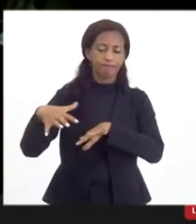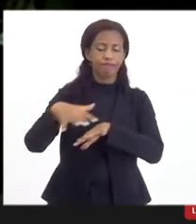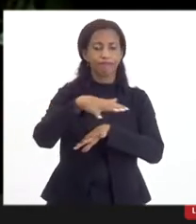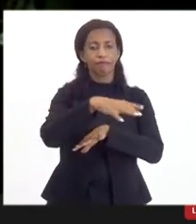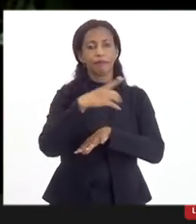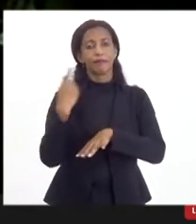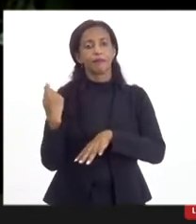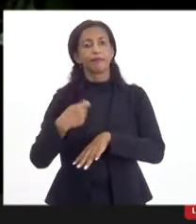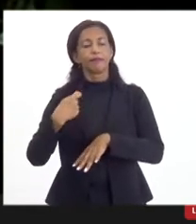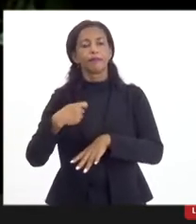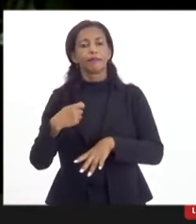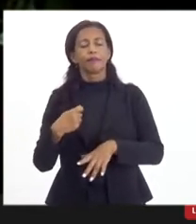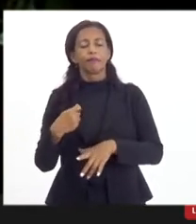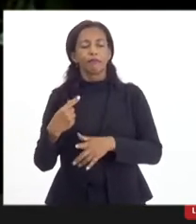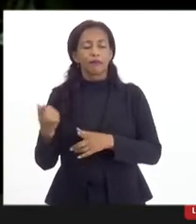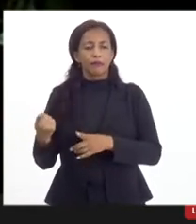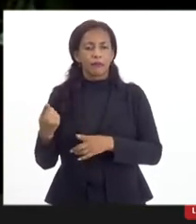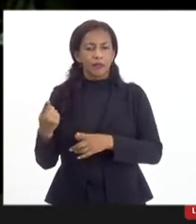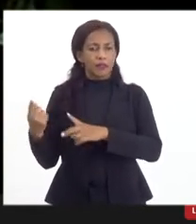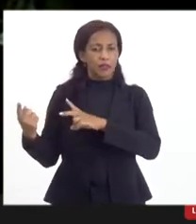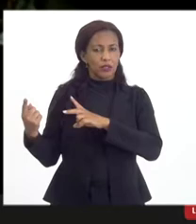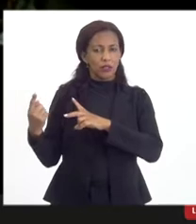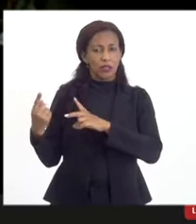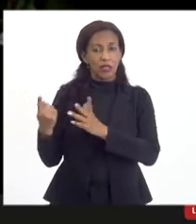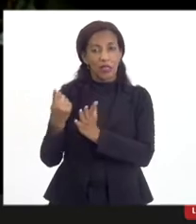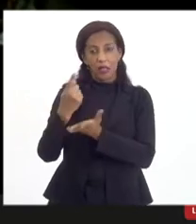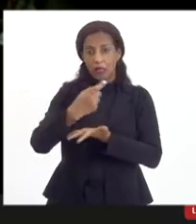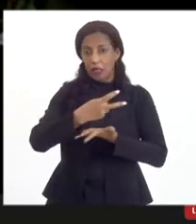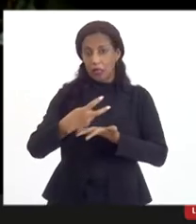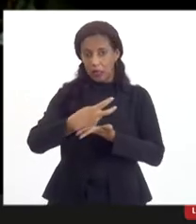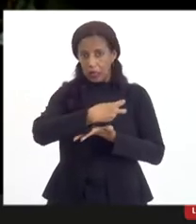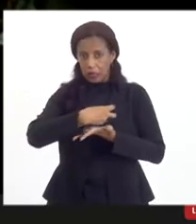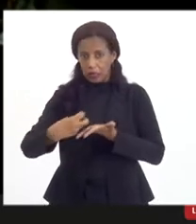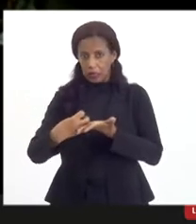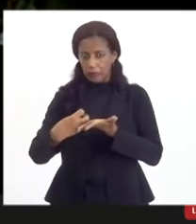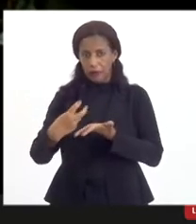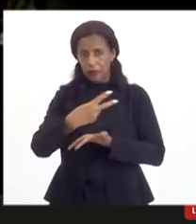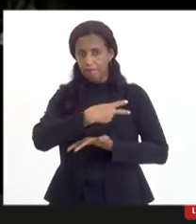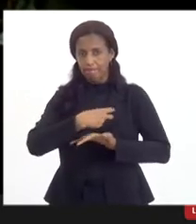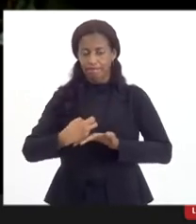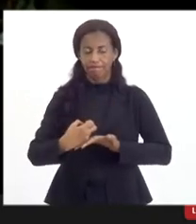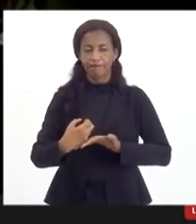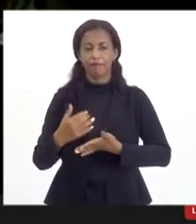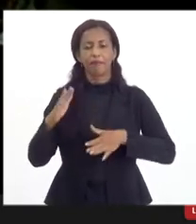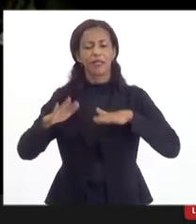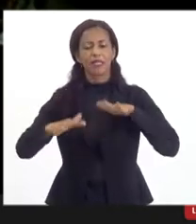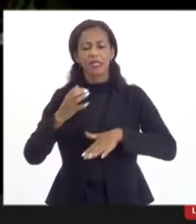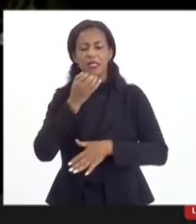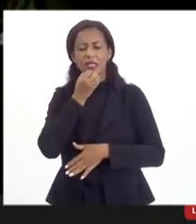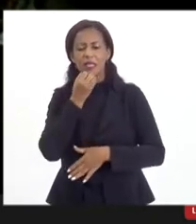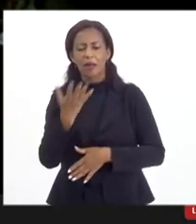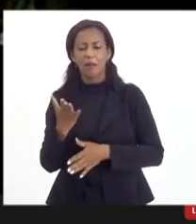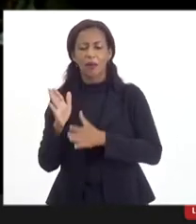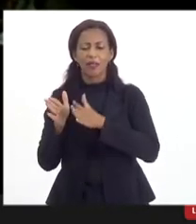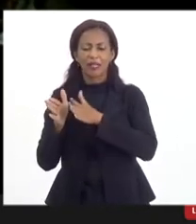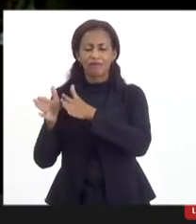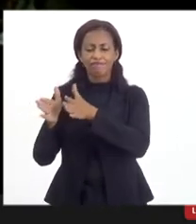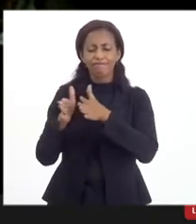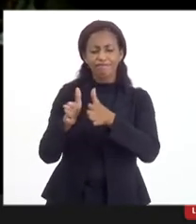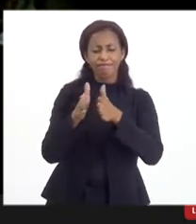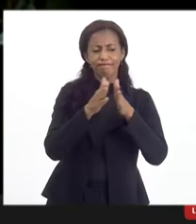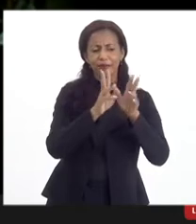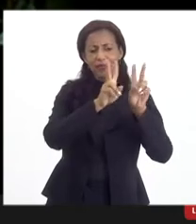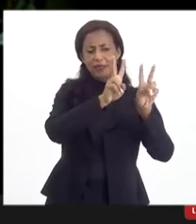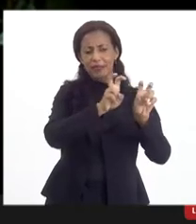pretende abordar, que é a área de tributação, e aí até eu pergunto, seria bom talvez a gente dar uma passada em cada tema para